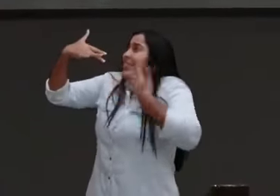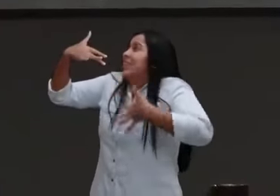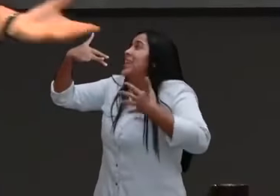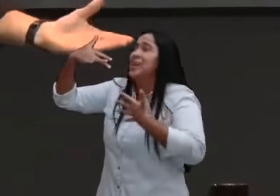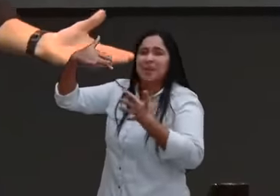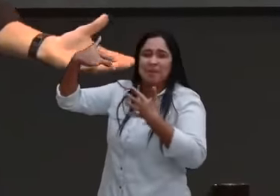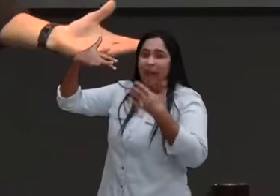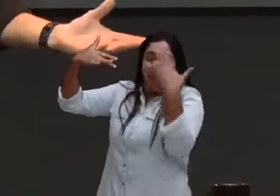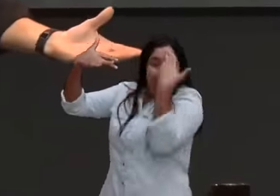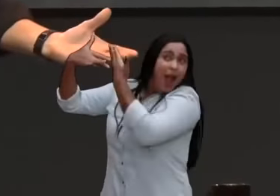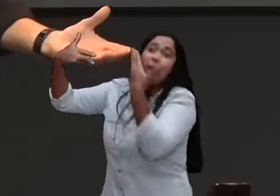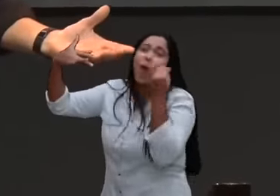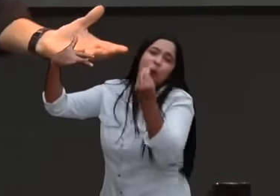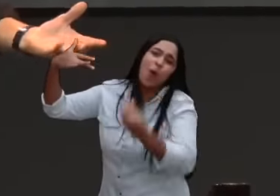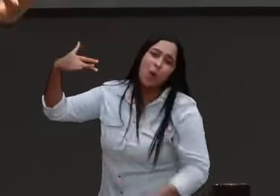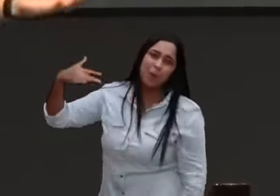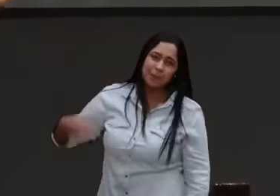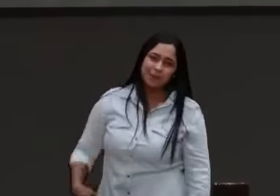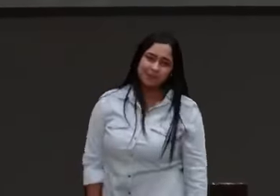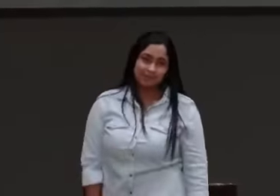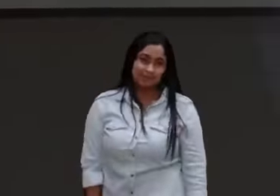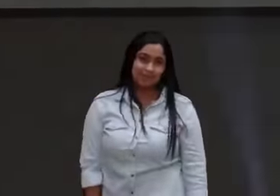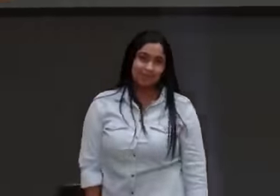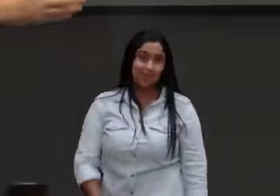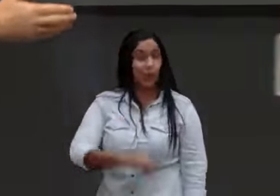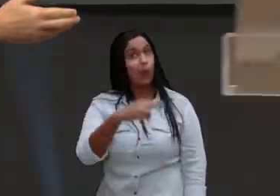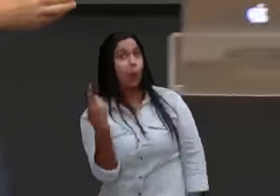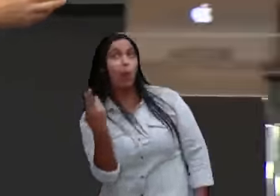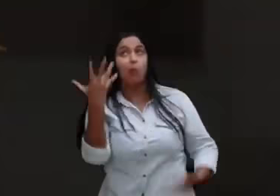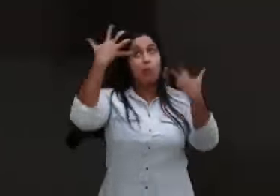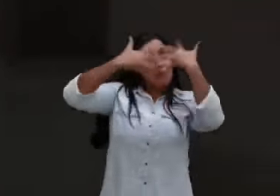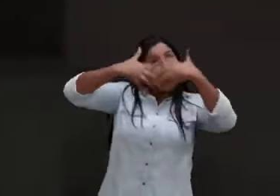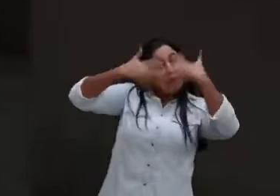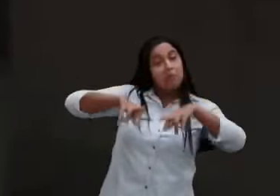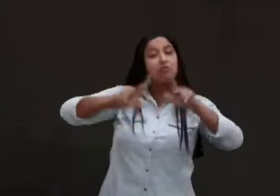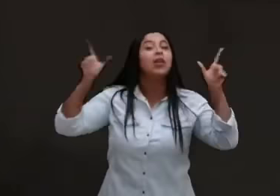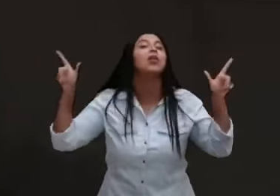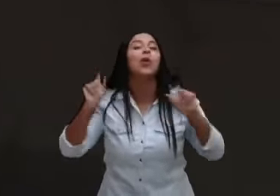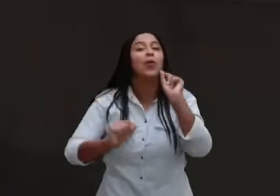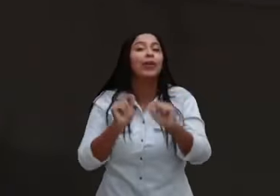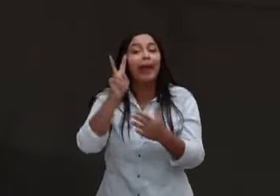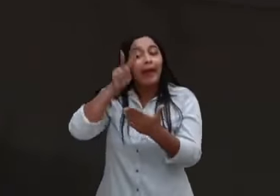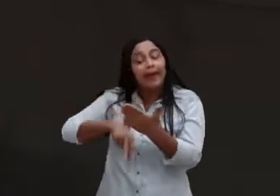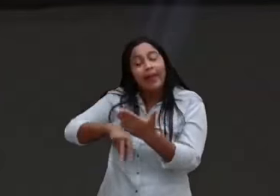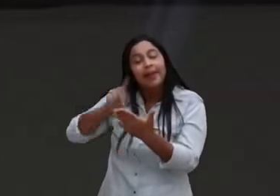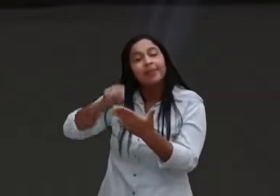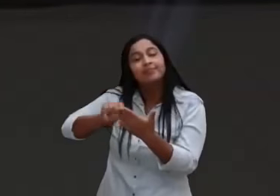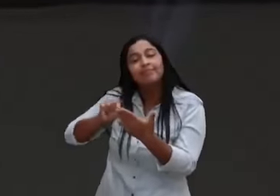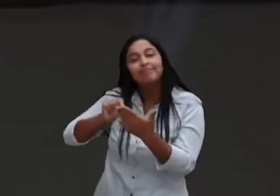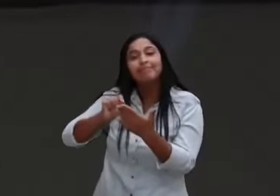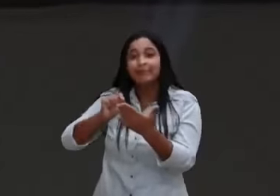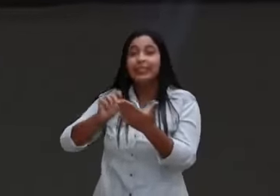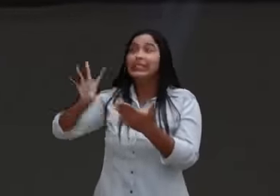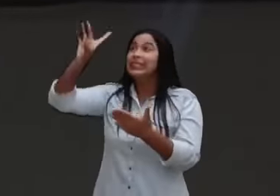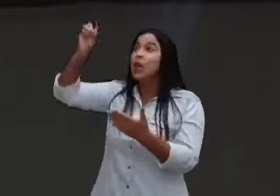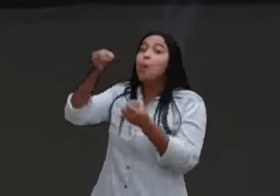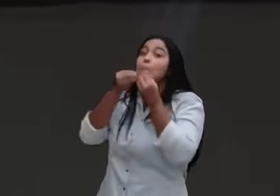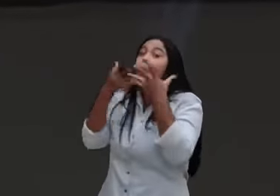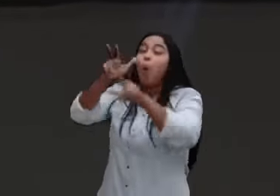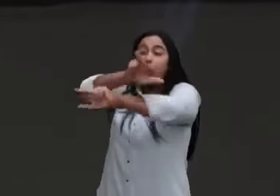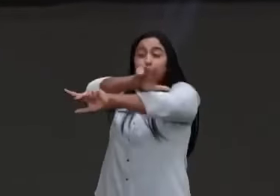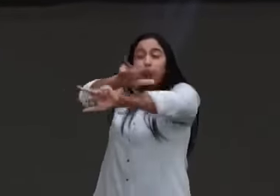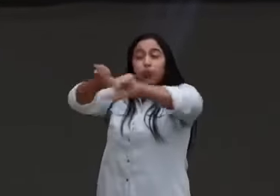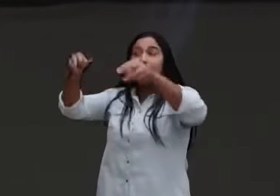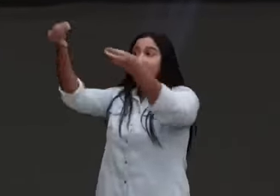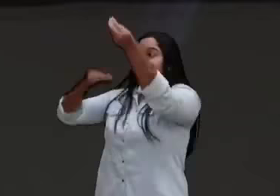por todos os benefícios que me tem feito, ou, nesta versão, que darei eu ao Senhor, por toda a bondade que ele me tem dado.